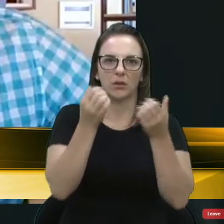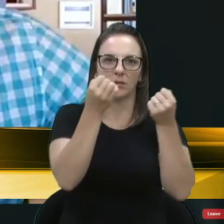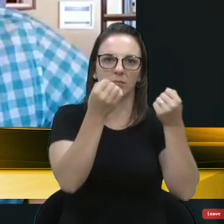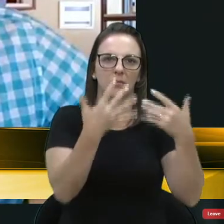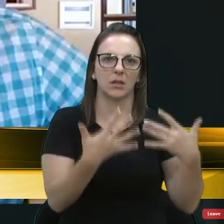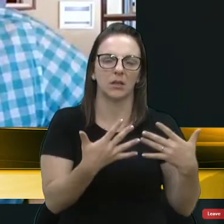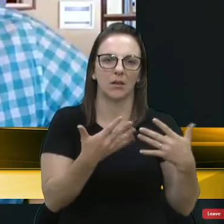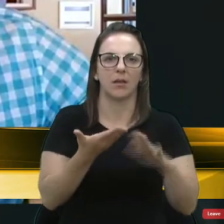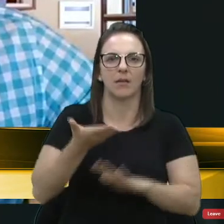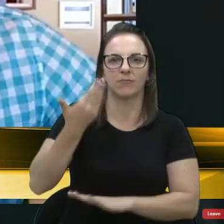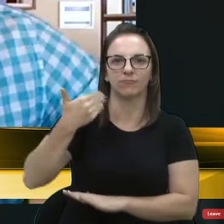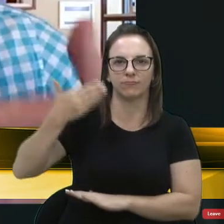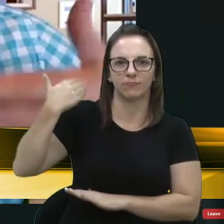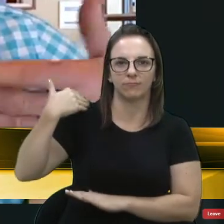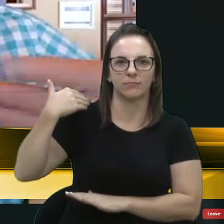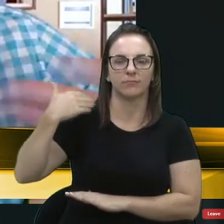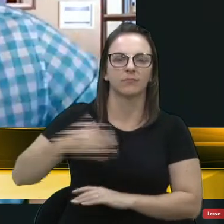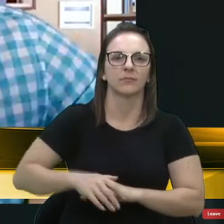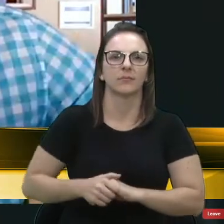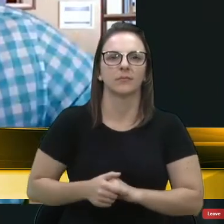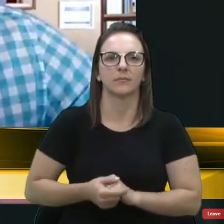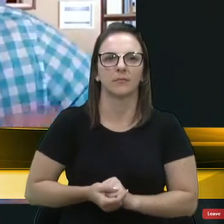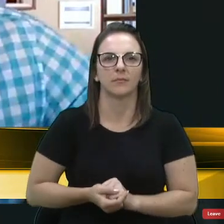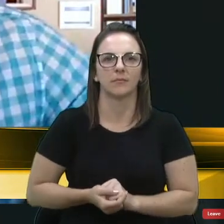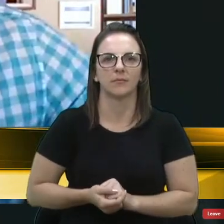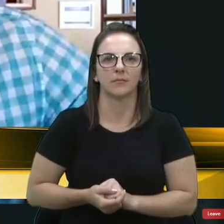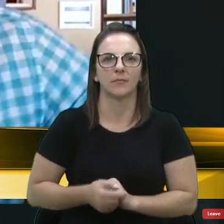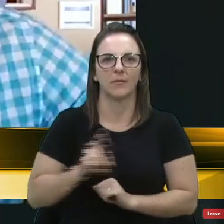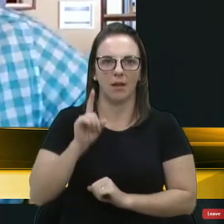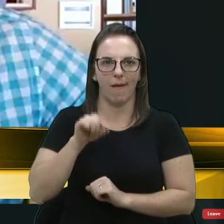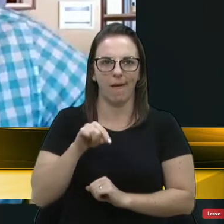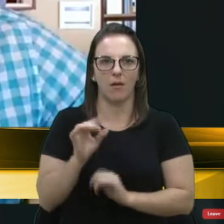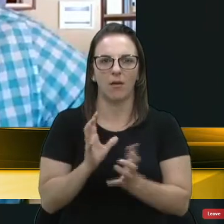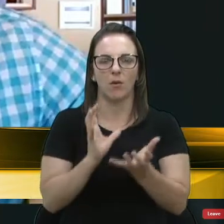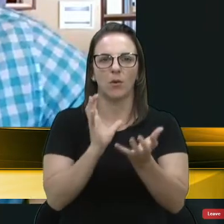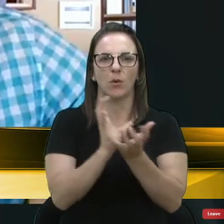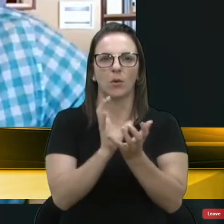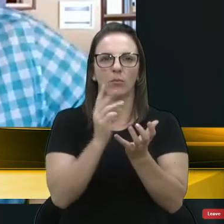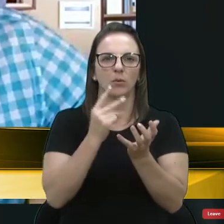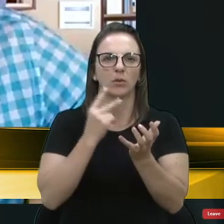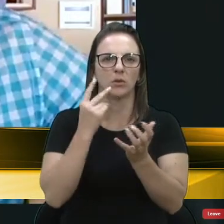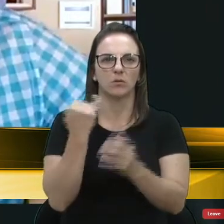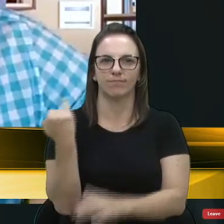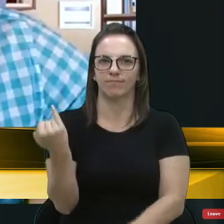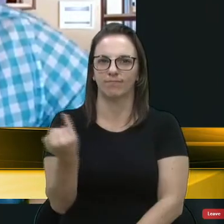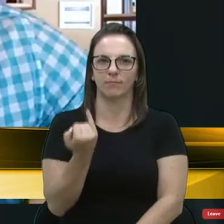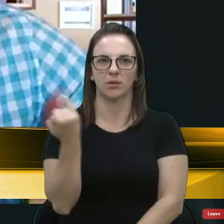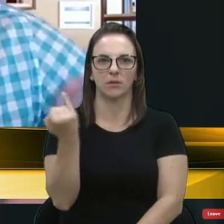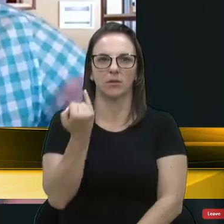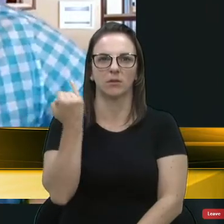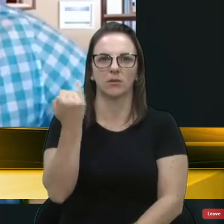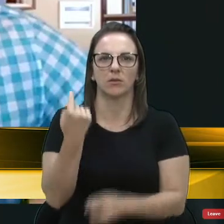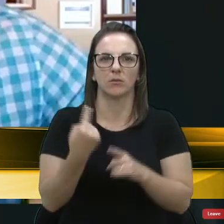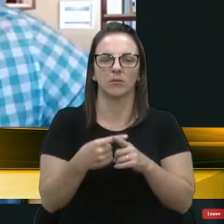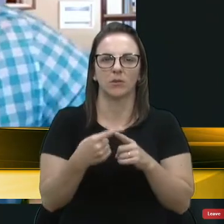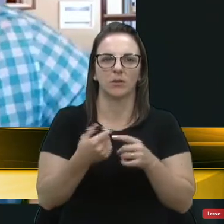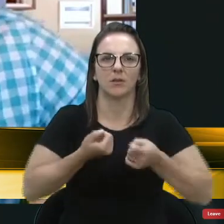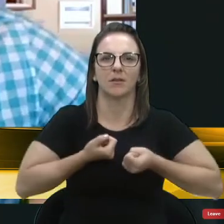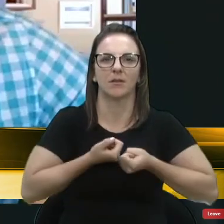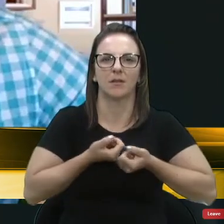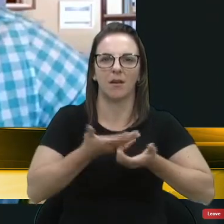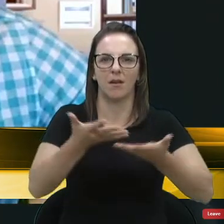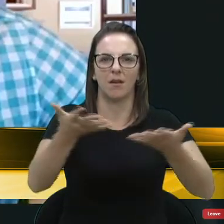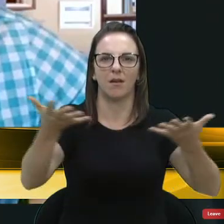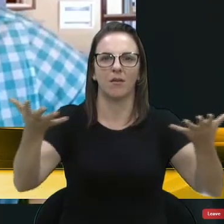passada que é uma frente parlamentar importantíssima, porque leva à discussão